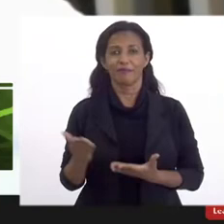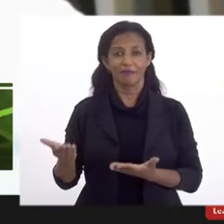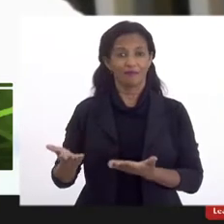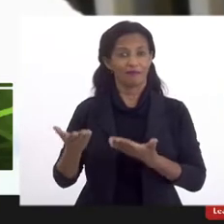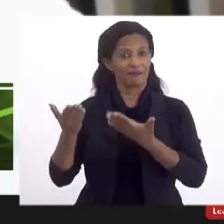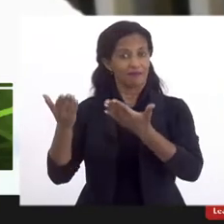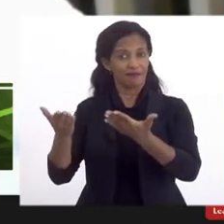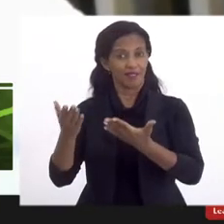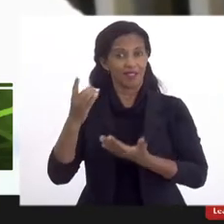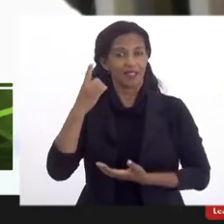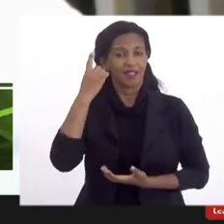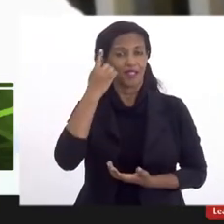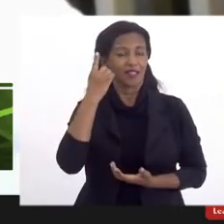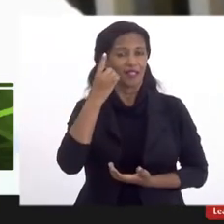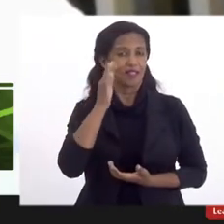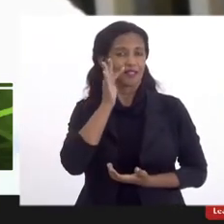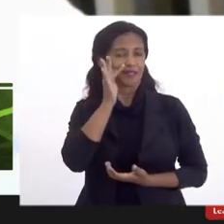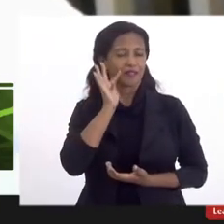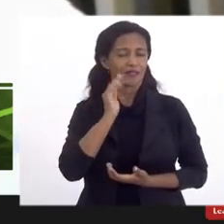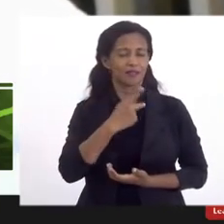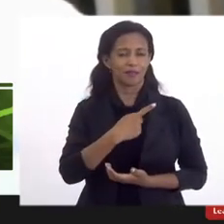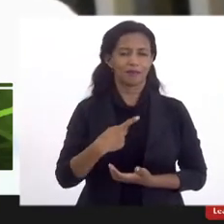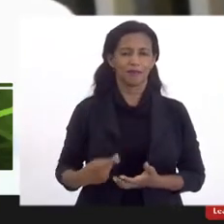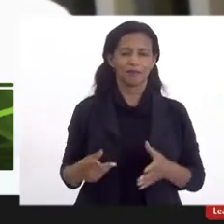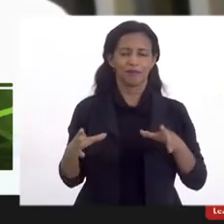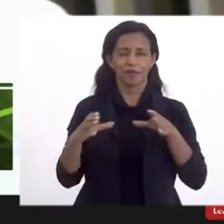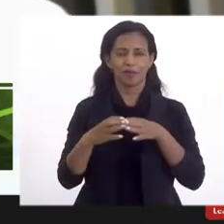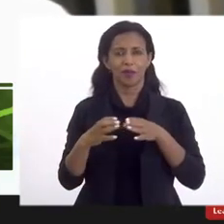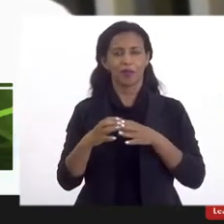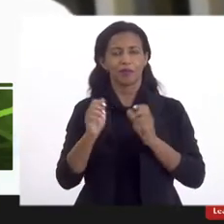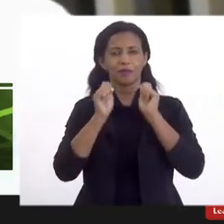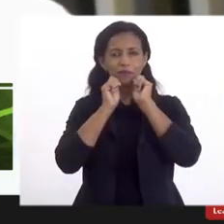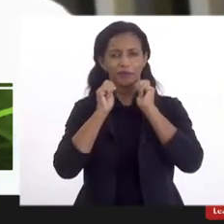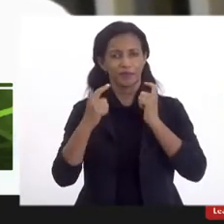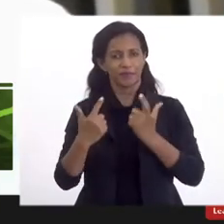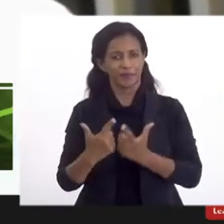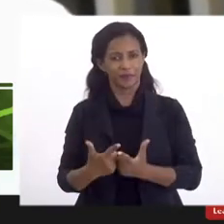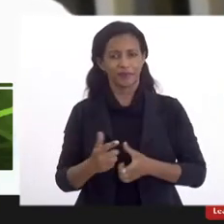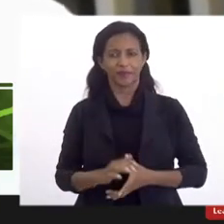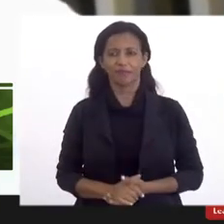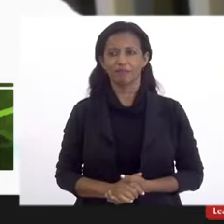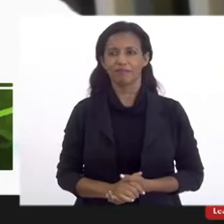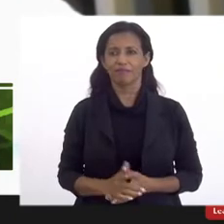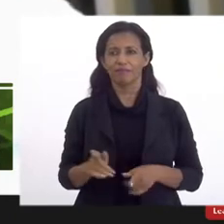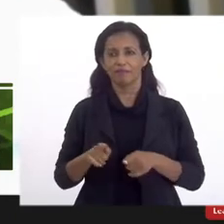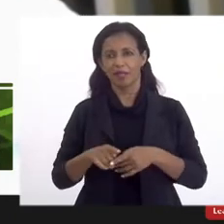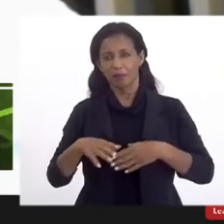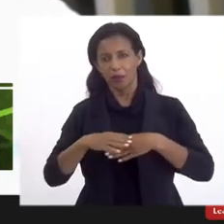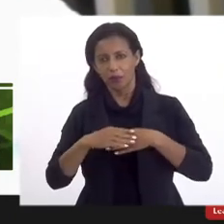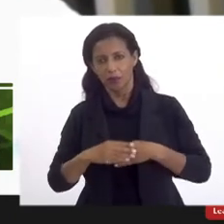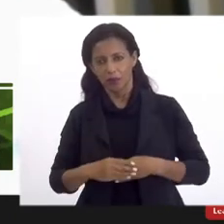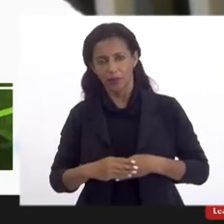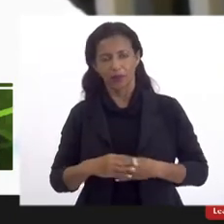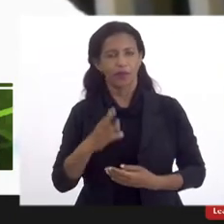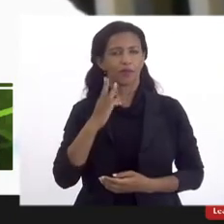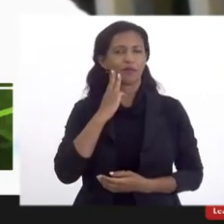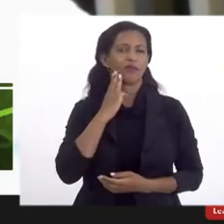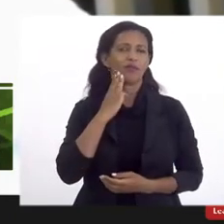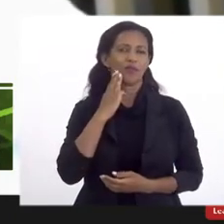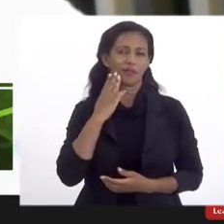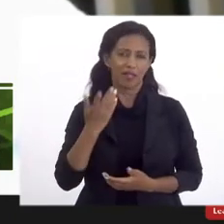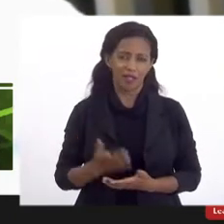deputado Flávio Serafini, presidente da Comissão de Educação da NERJ. Cumprimento também o mandato do deputado Valdeque